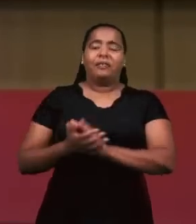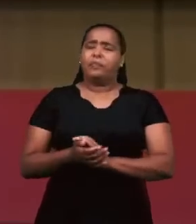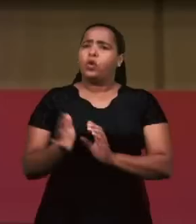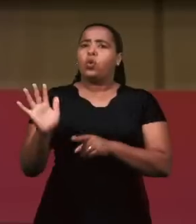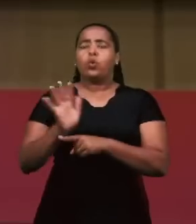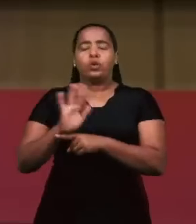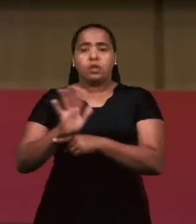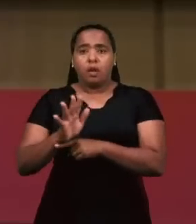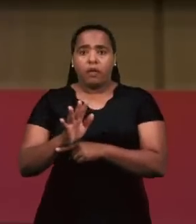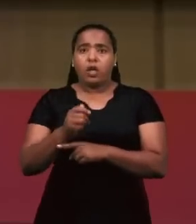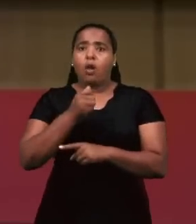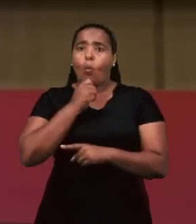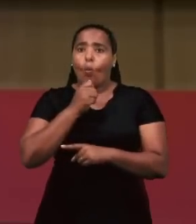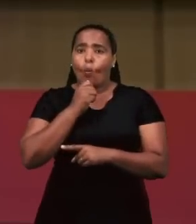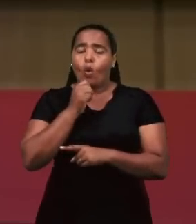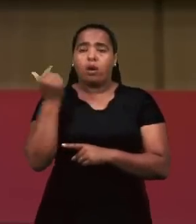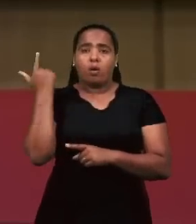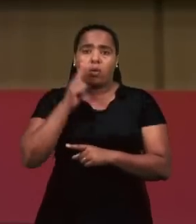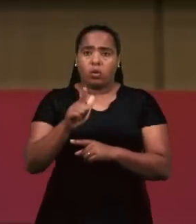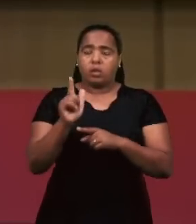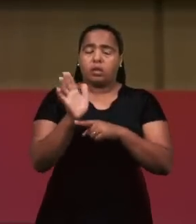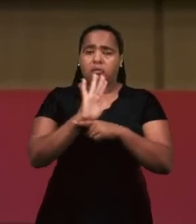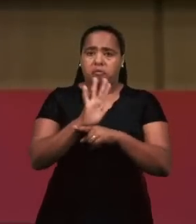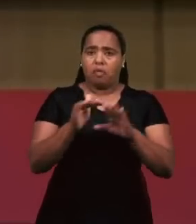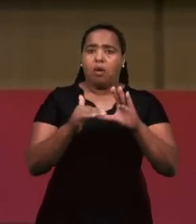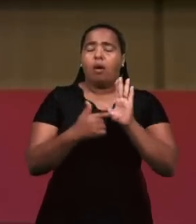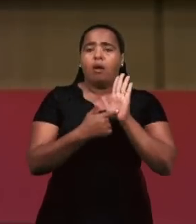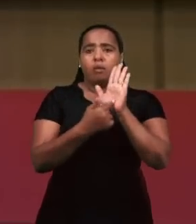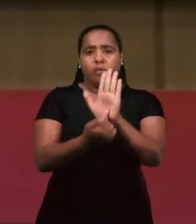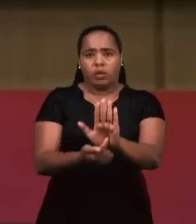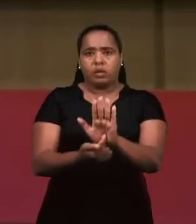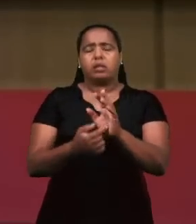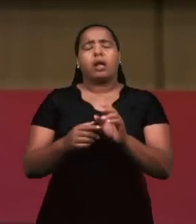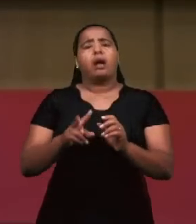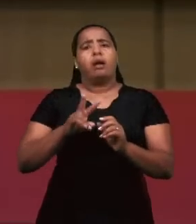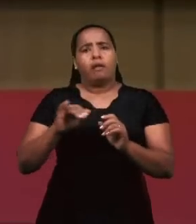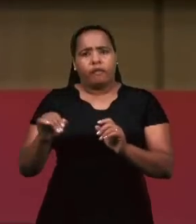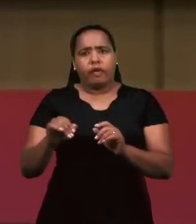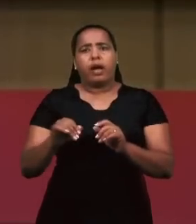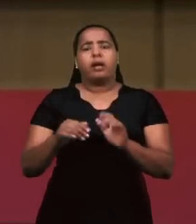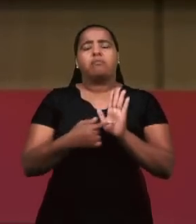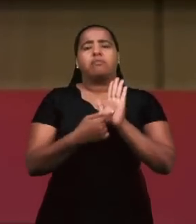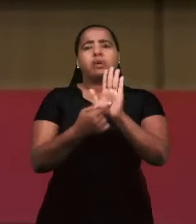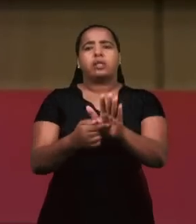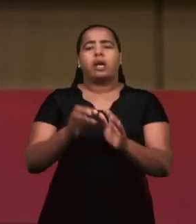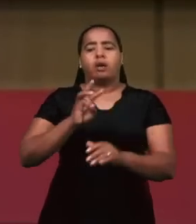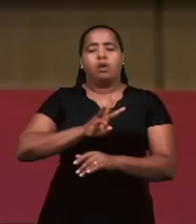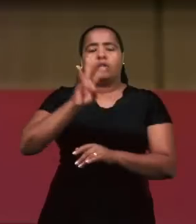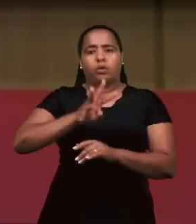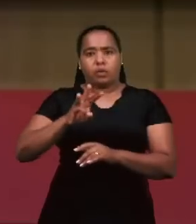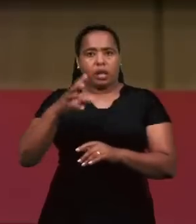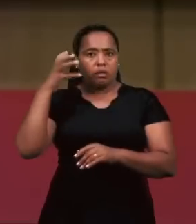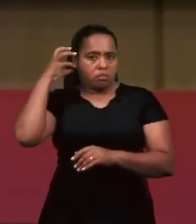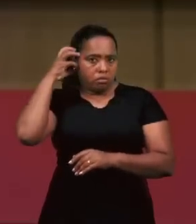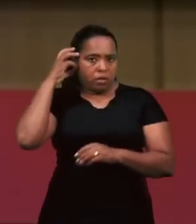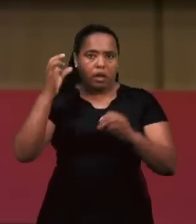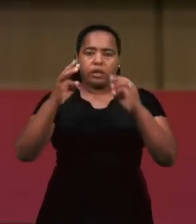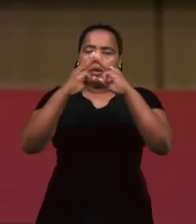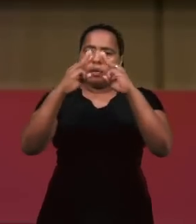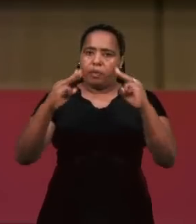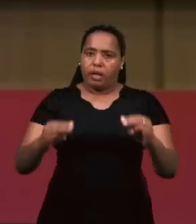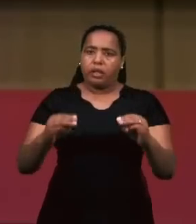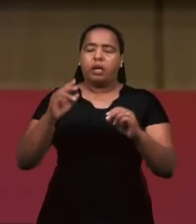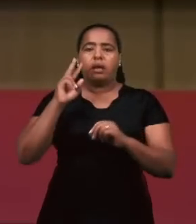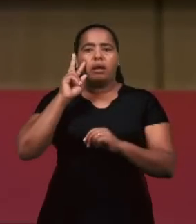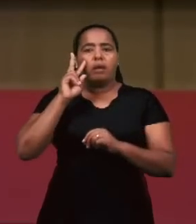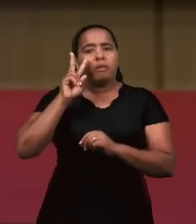puderam ser apresentados, eles serão apresentados no nosso site da Rádio Manahim, os irmãos podem acessar o site, vão ver ali a